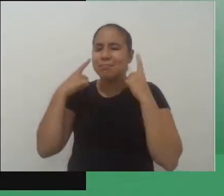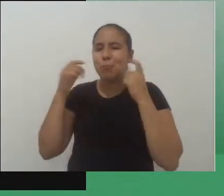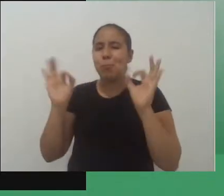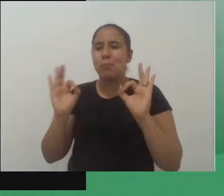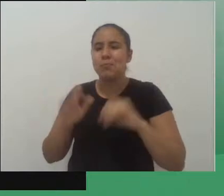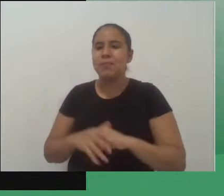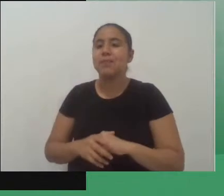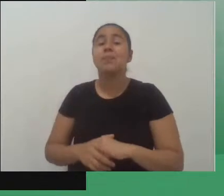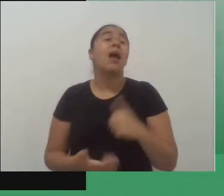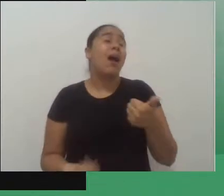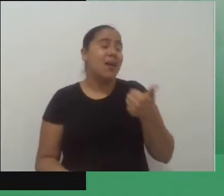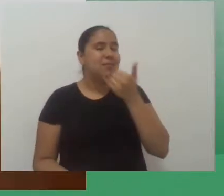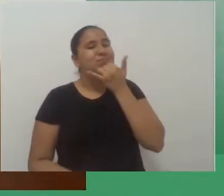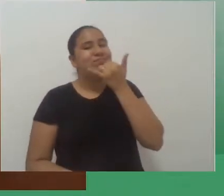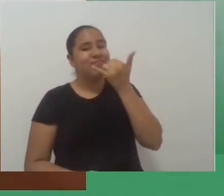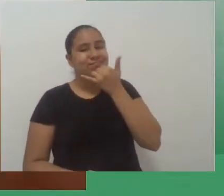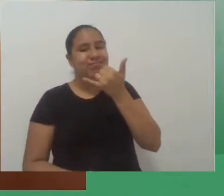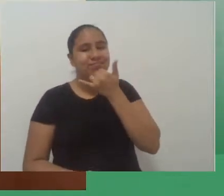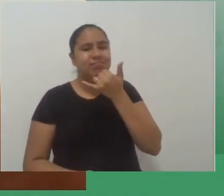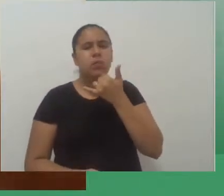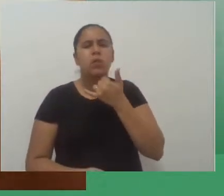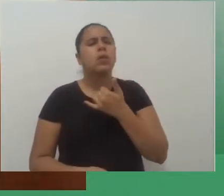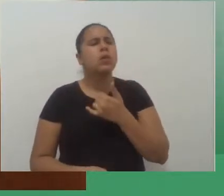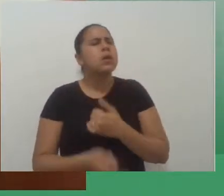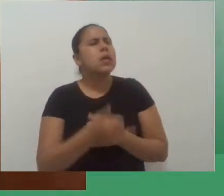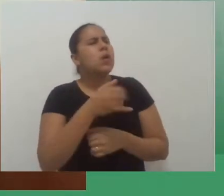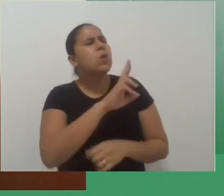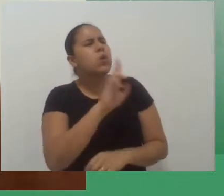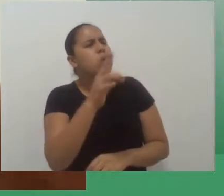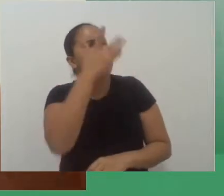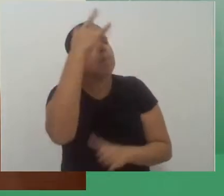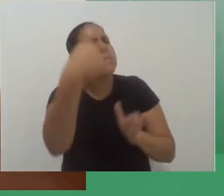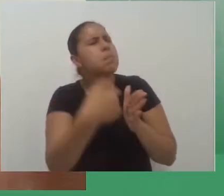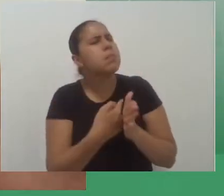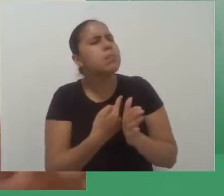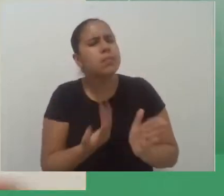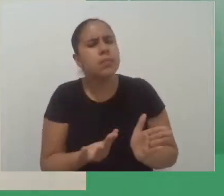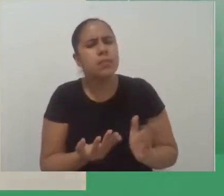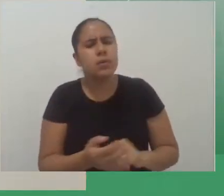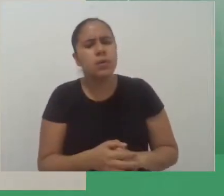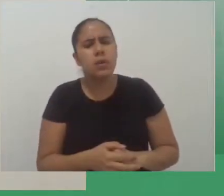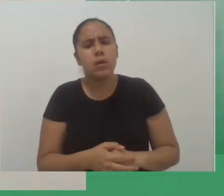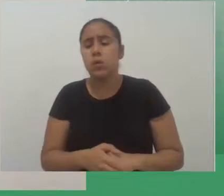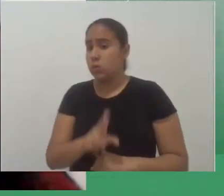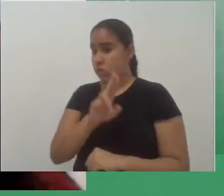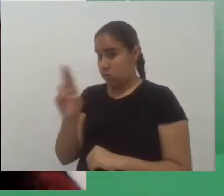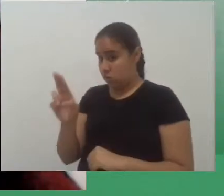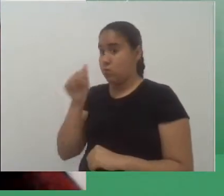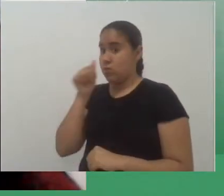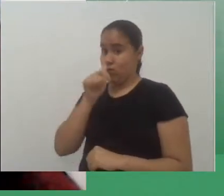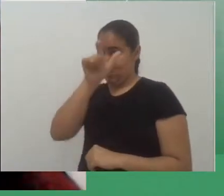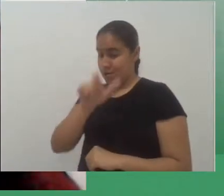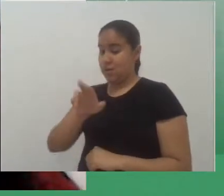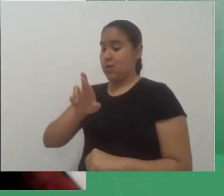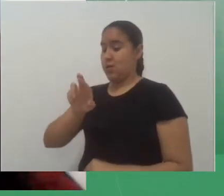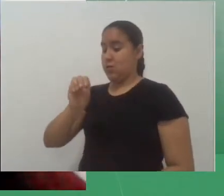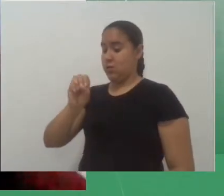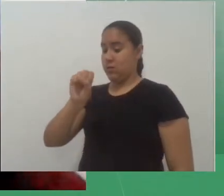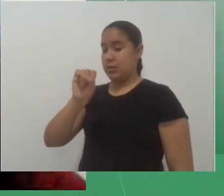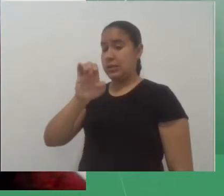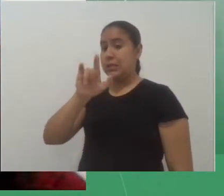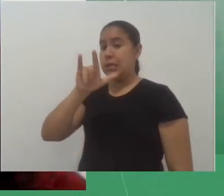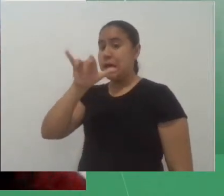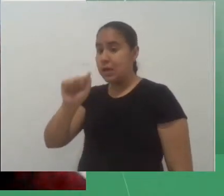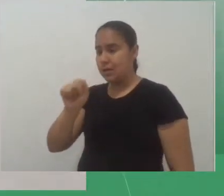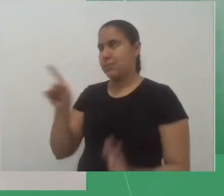desculpa como é o nome da pessoa que perguntou é Rosélia Bezerra tá